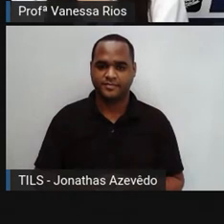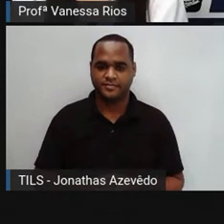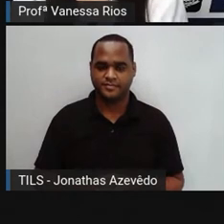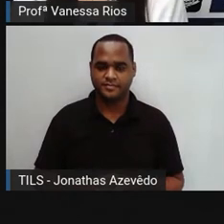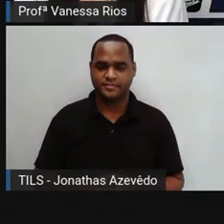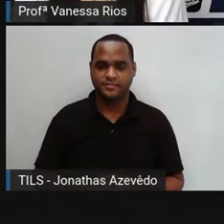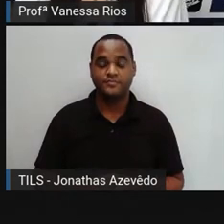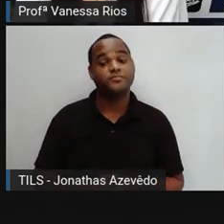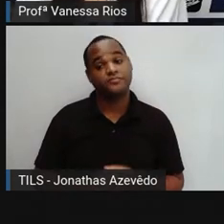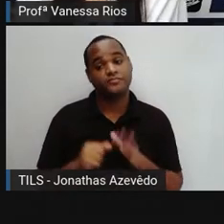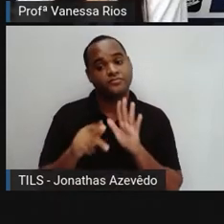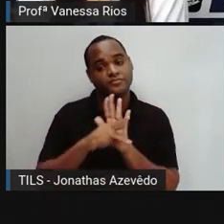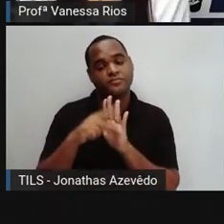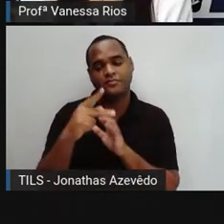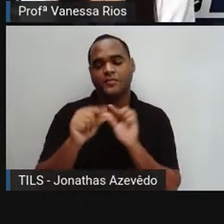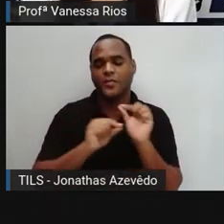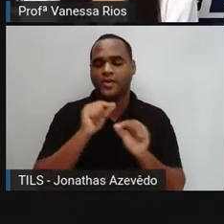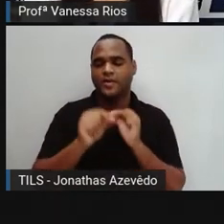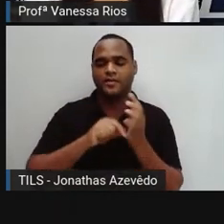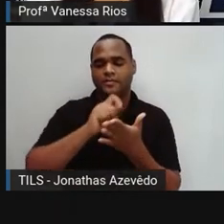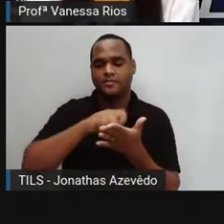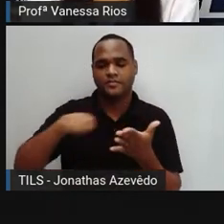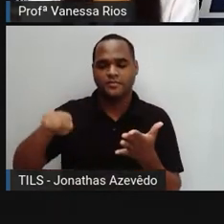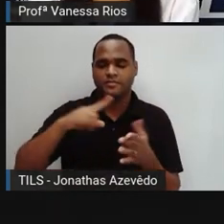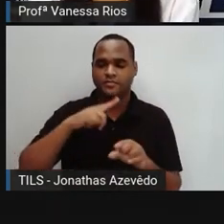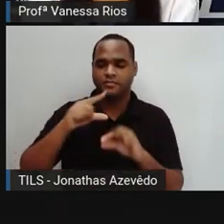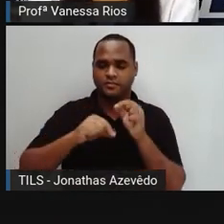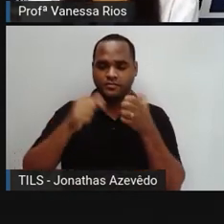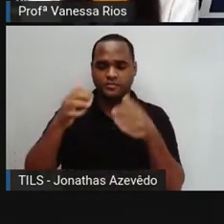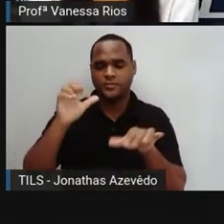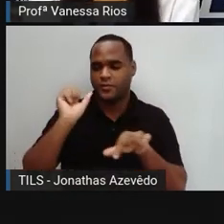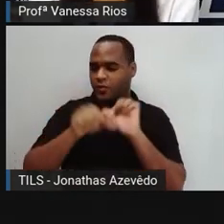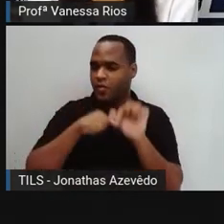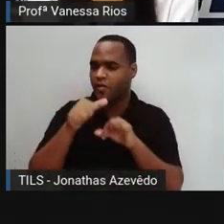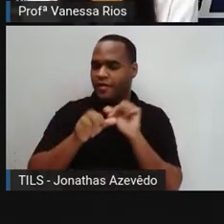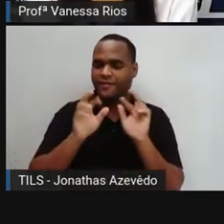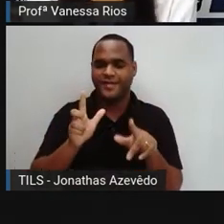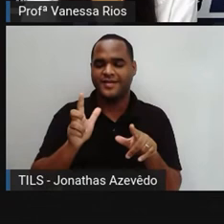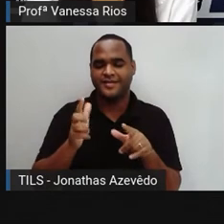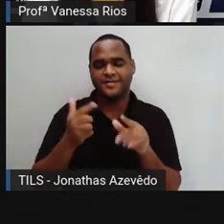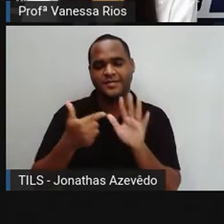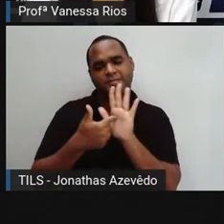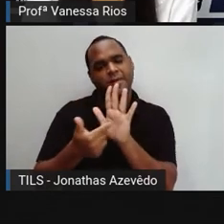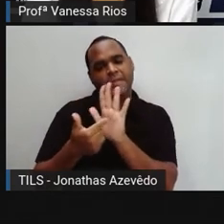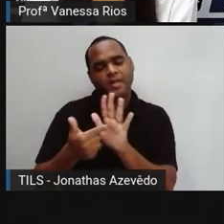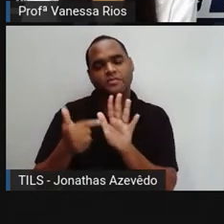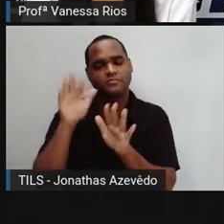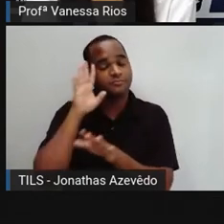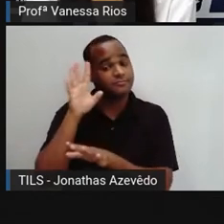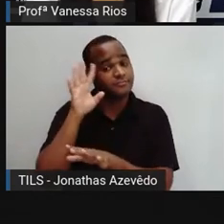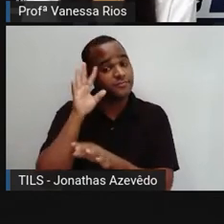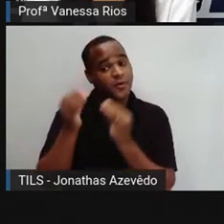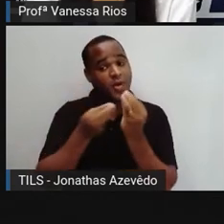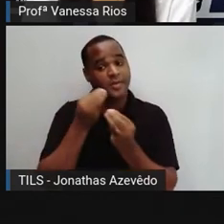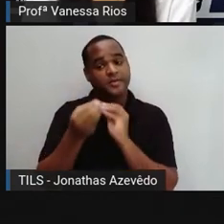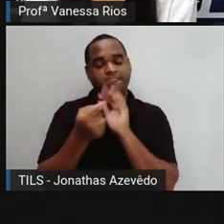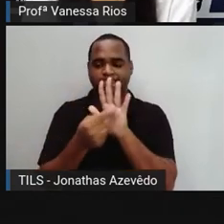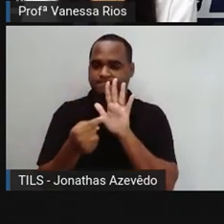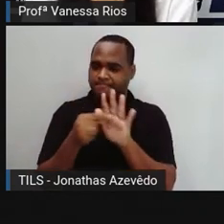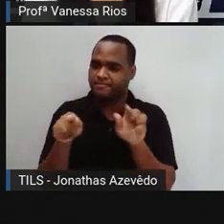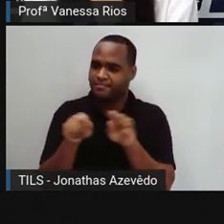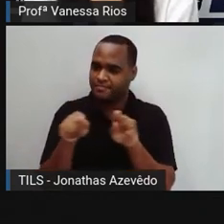E aí a própria forma de escrever mudou, né? A Pro traz essa imagem para a gente fazer essa reflexão também.